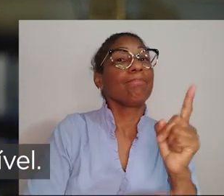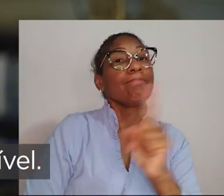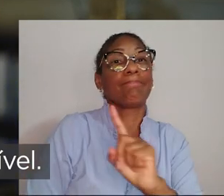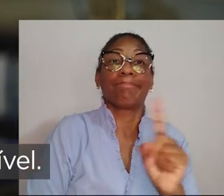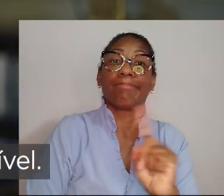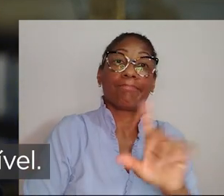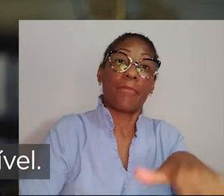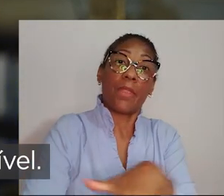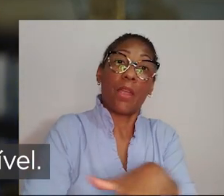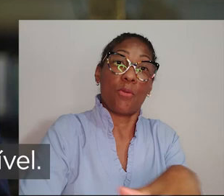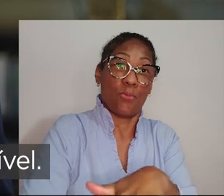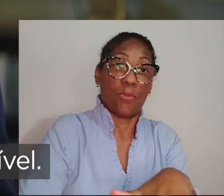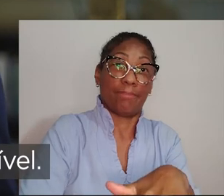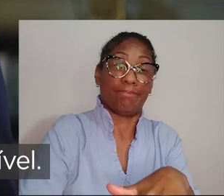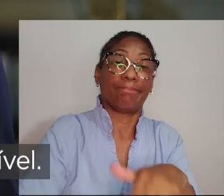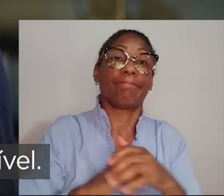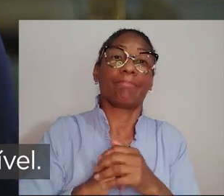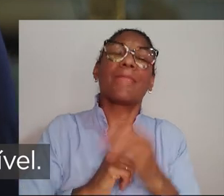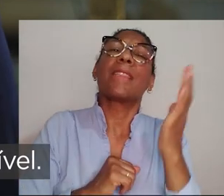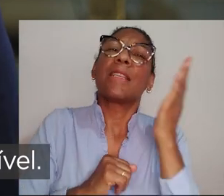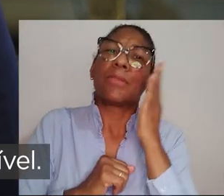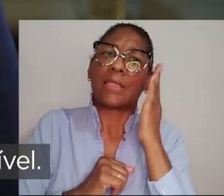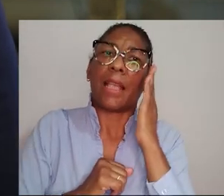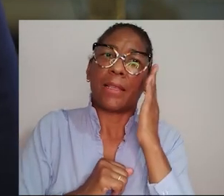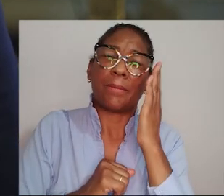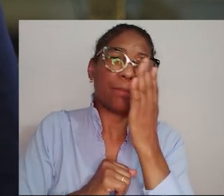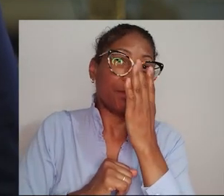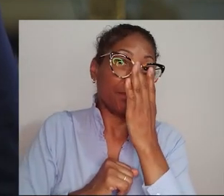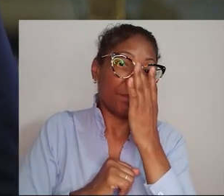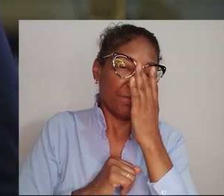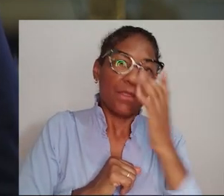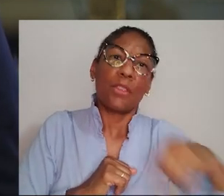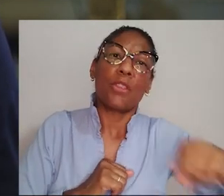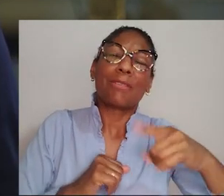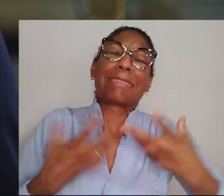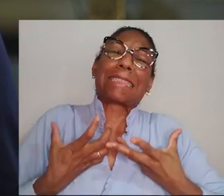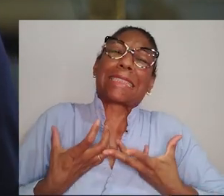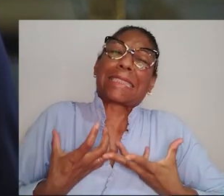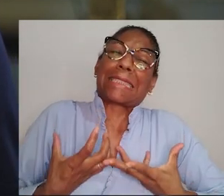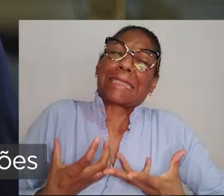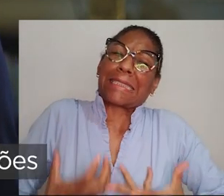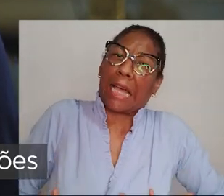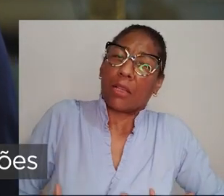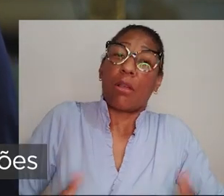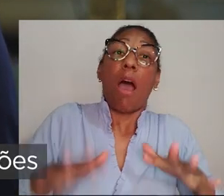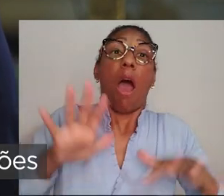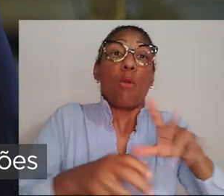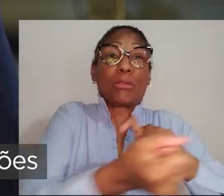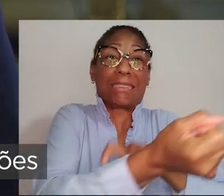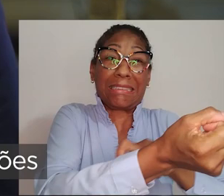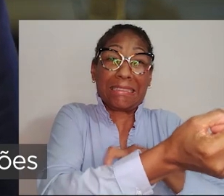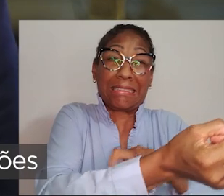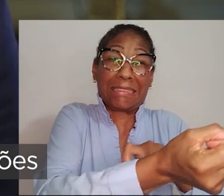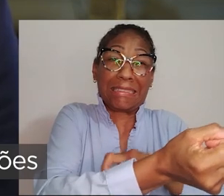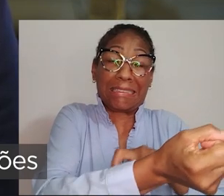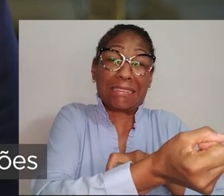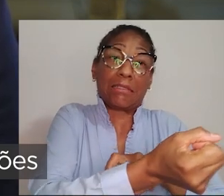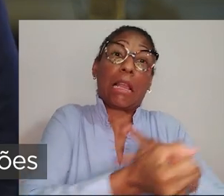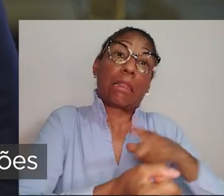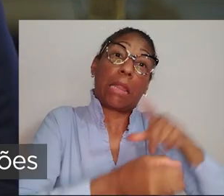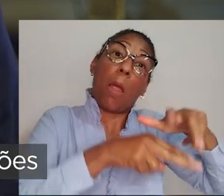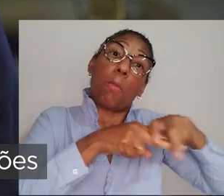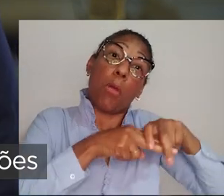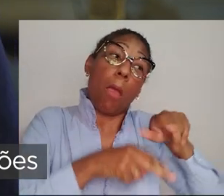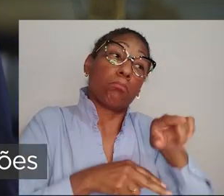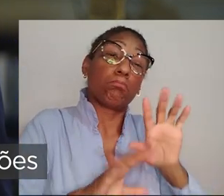pessoas nas ruas, tanto quanto for possível. Eu sei, todos estão cansados, alguns estão até irritados